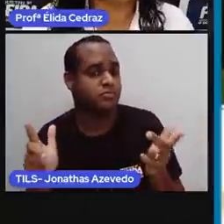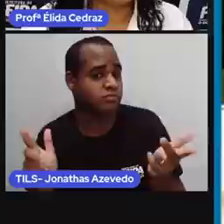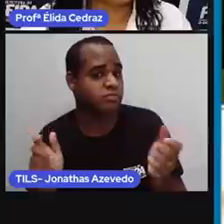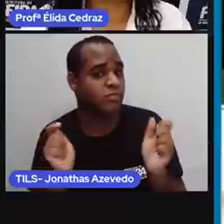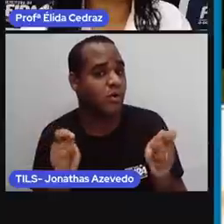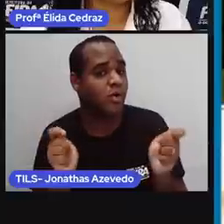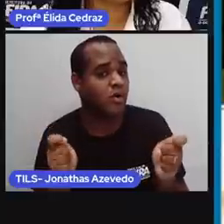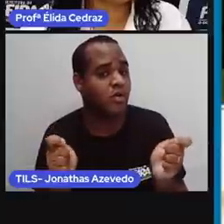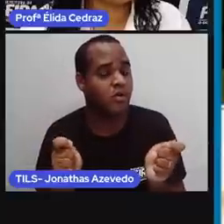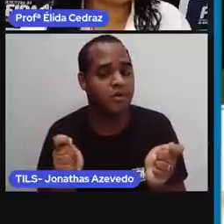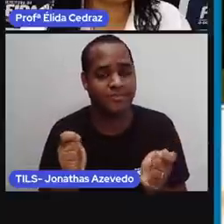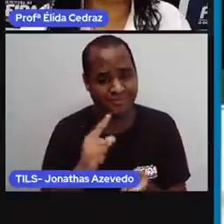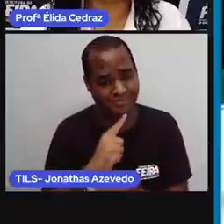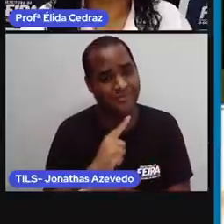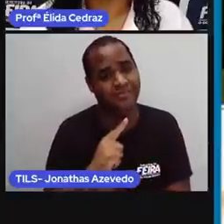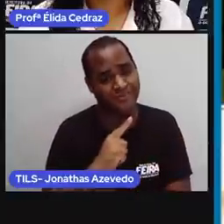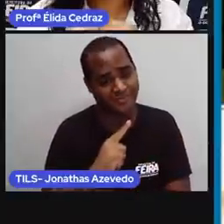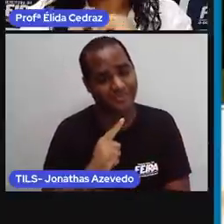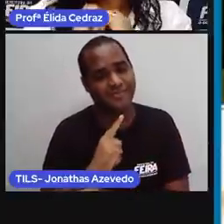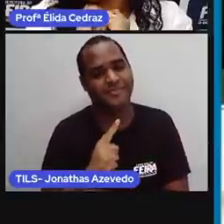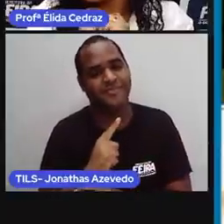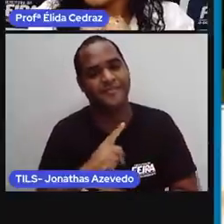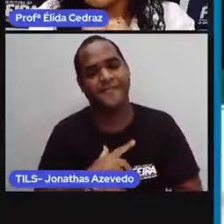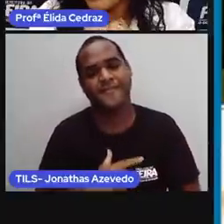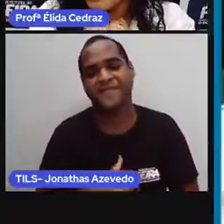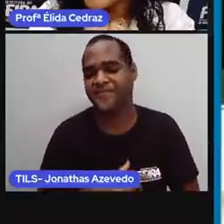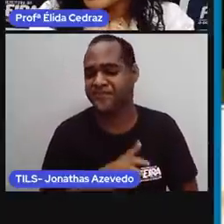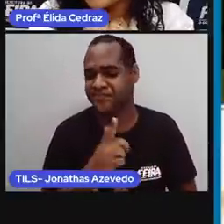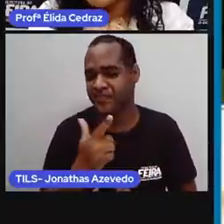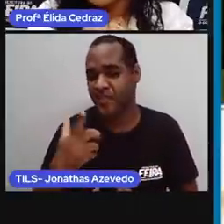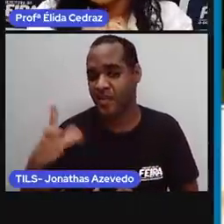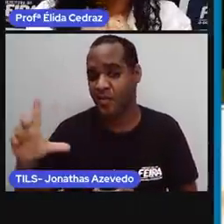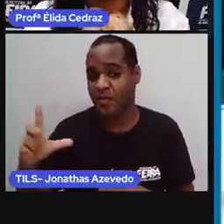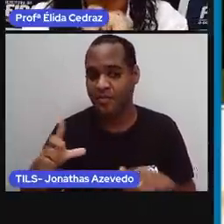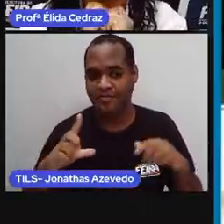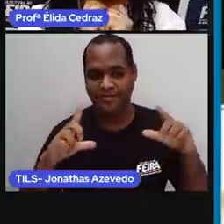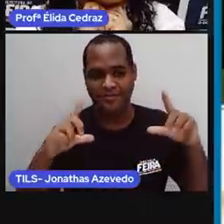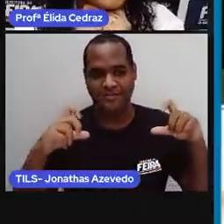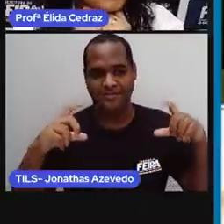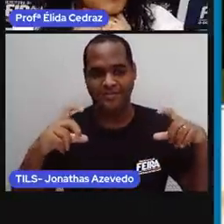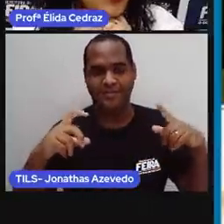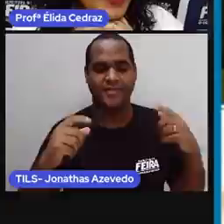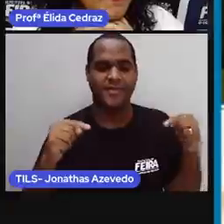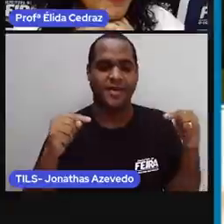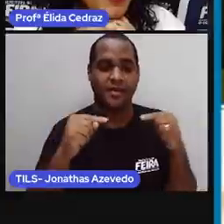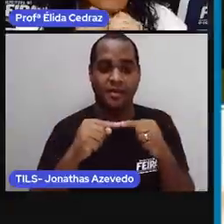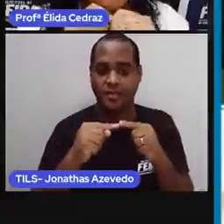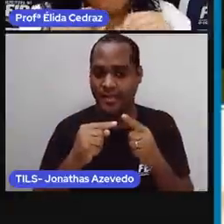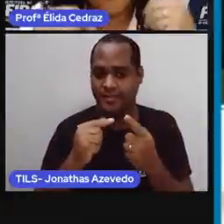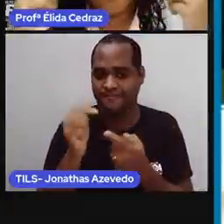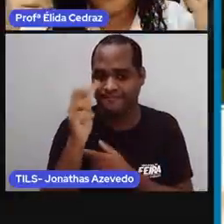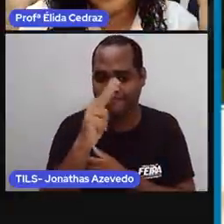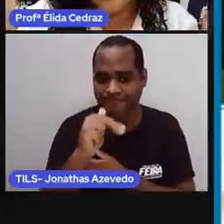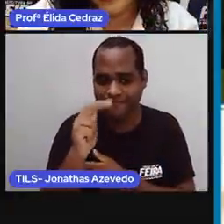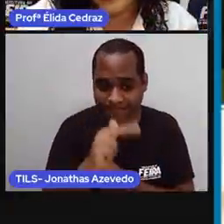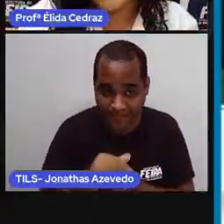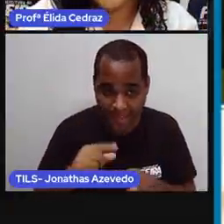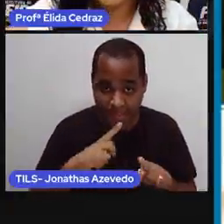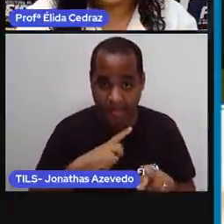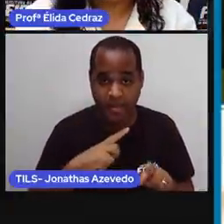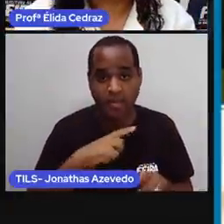Isso, também tem. E nessa imagem, também tem algum animal ou